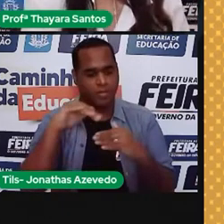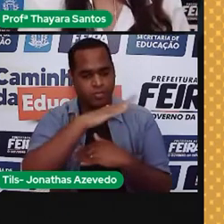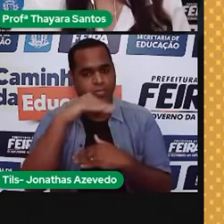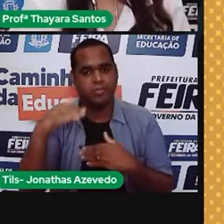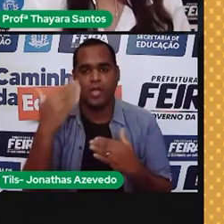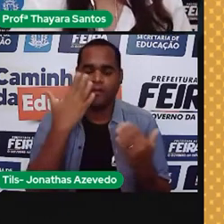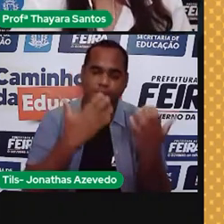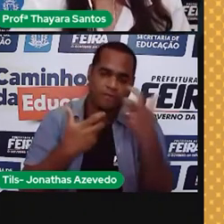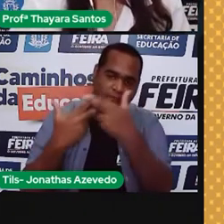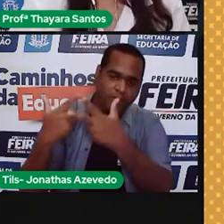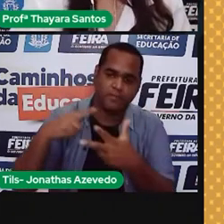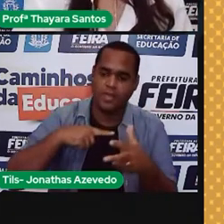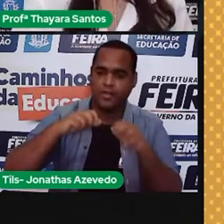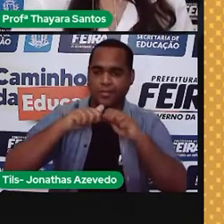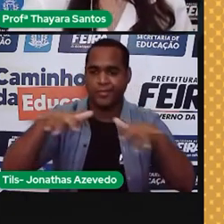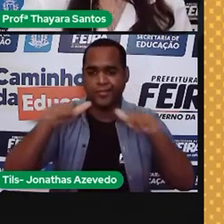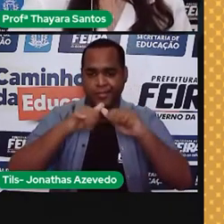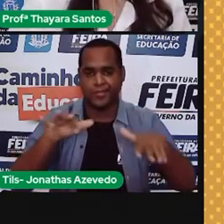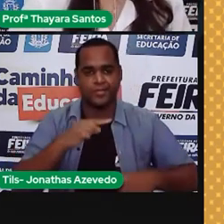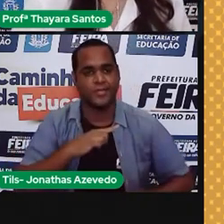espalhadas no ambiente.